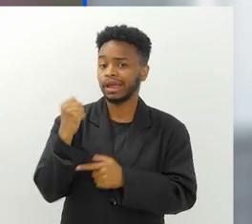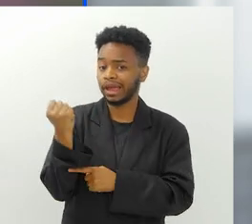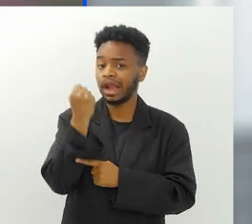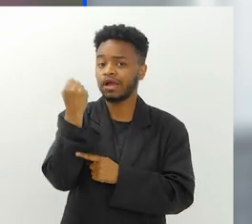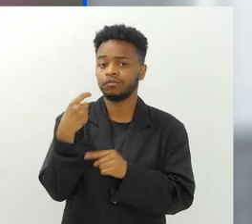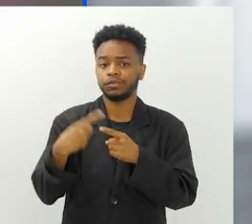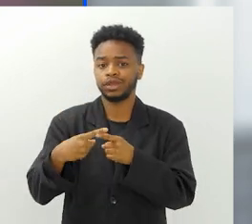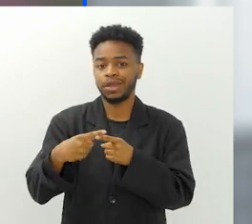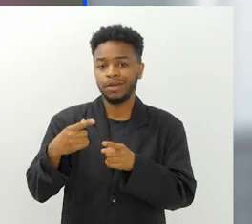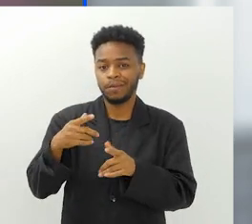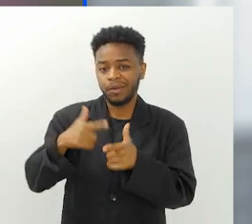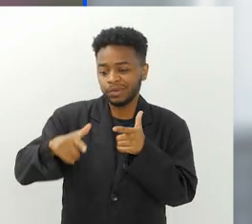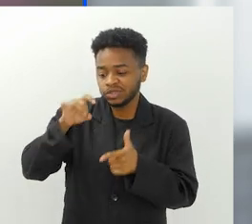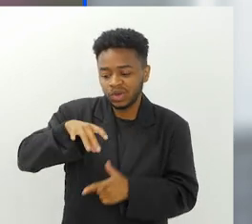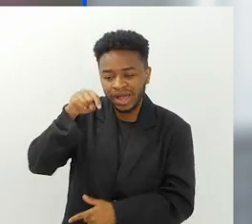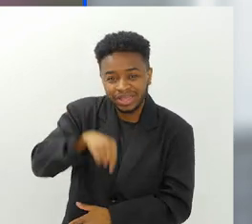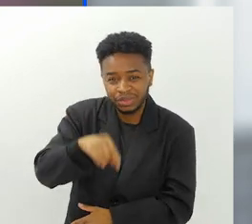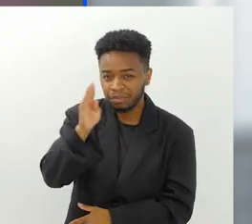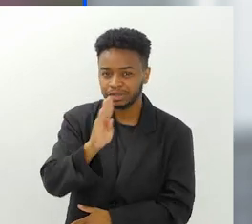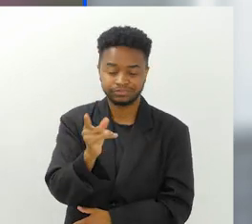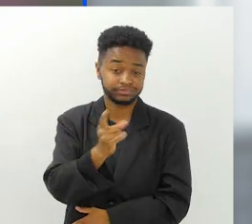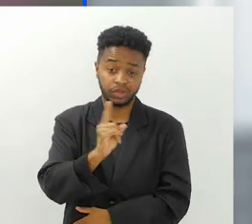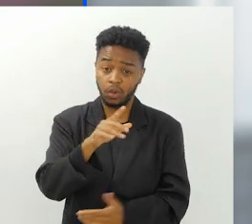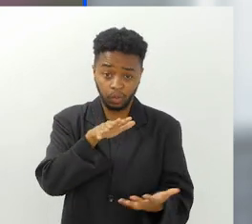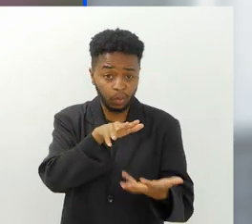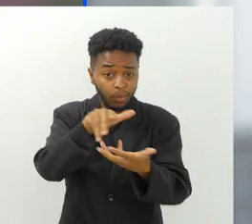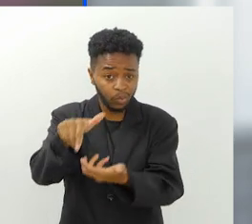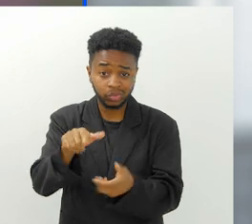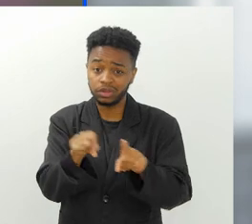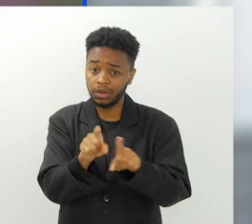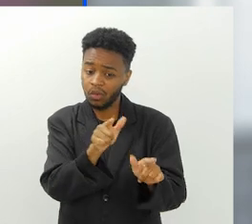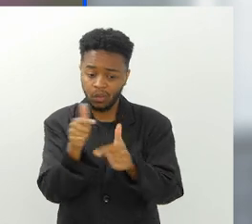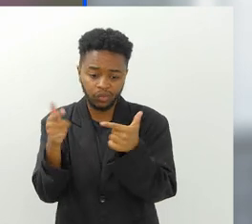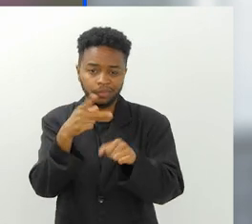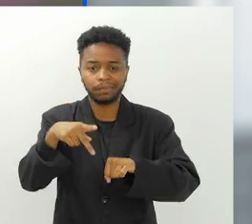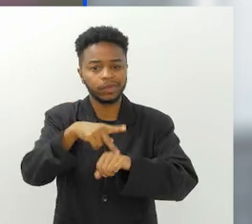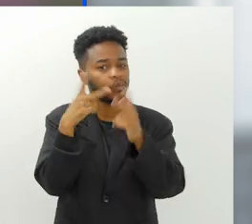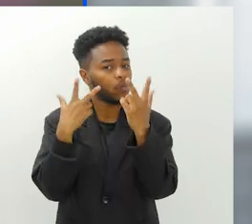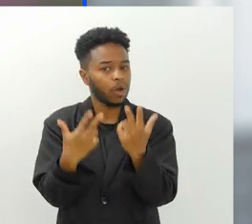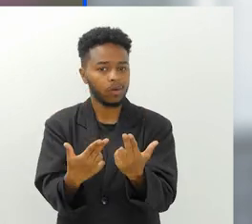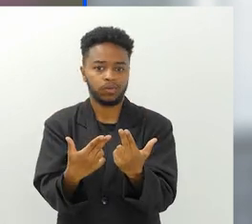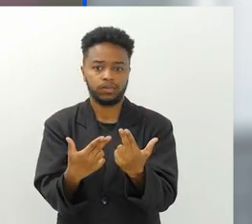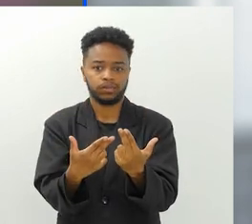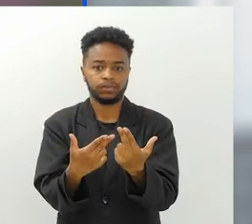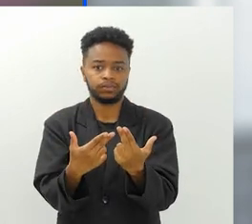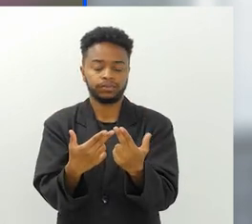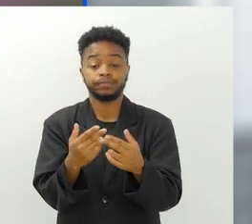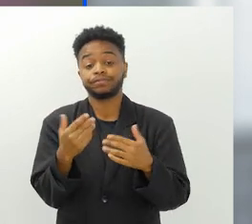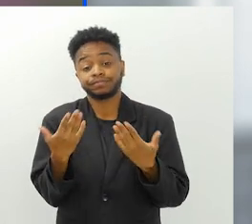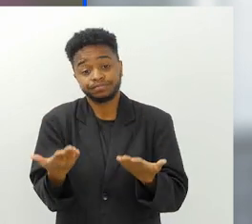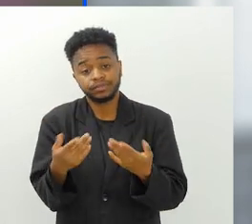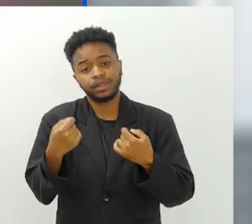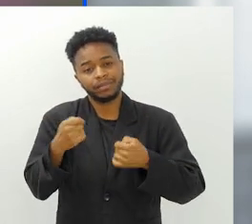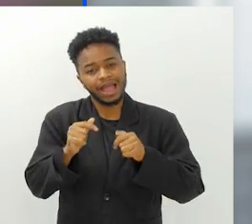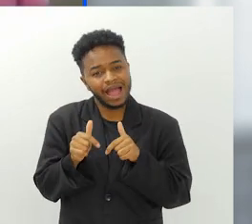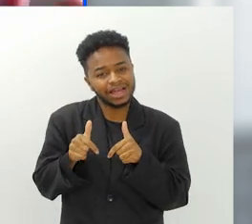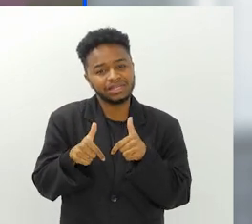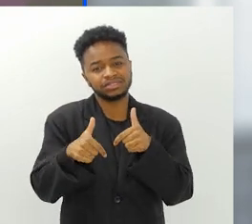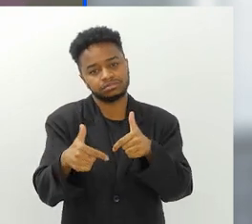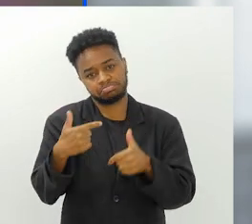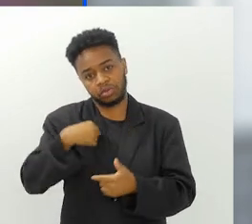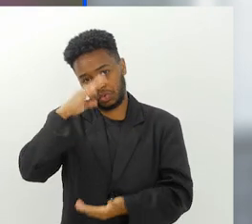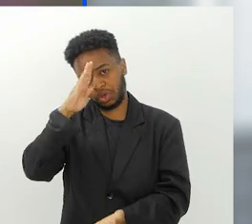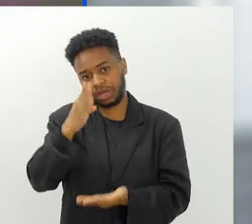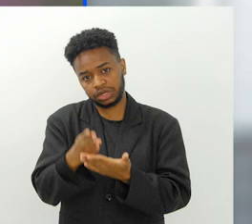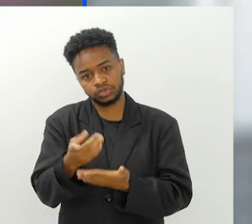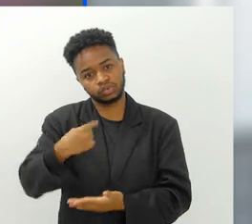falei, é um problema mundial, né? Isso existe em todos os lugares do mundo. E, claro, todas as ações, né?